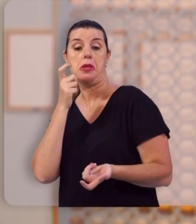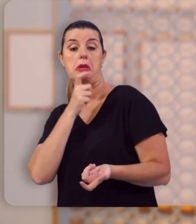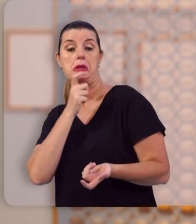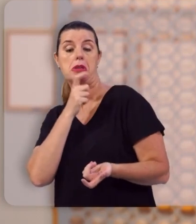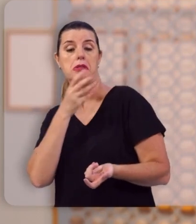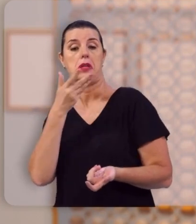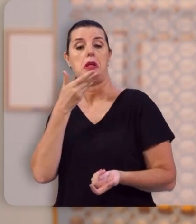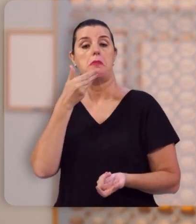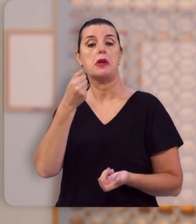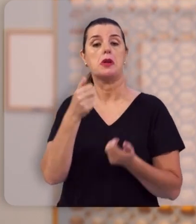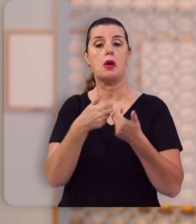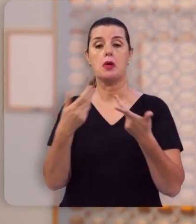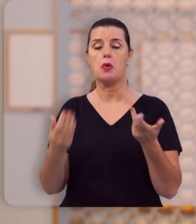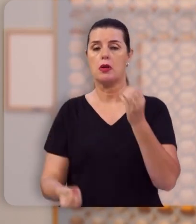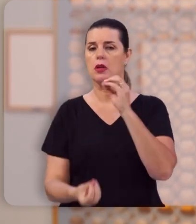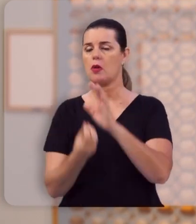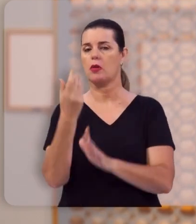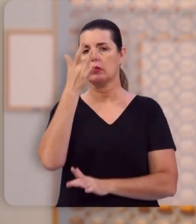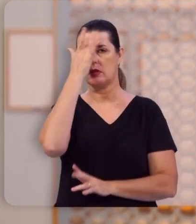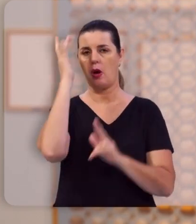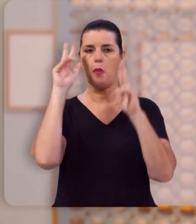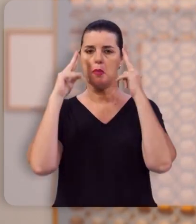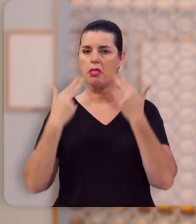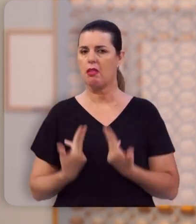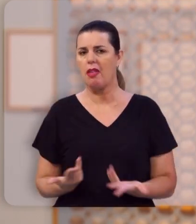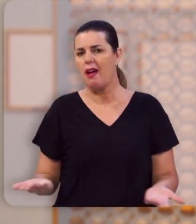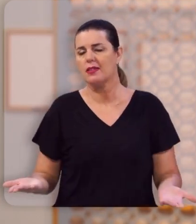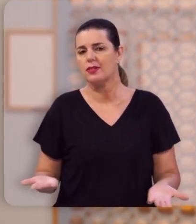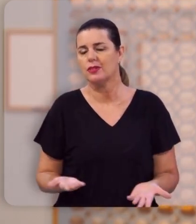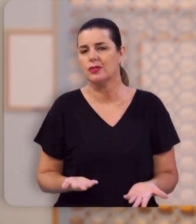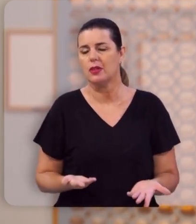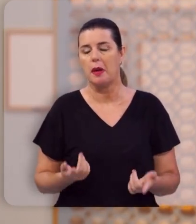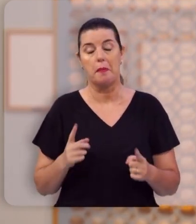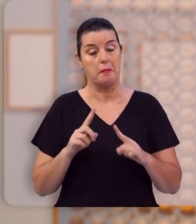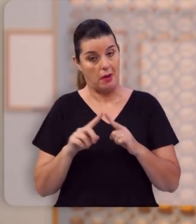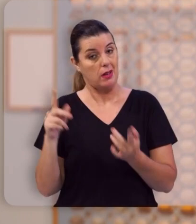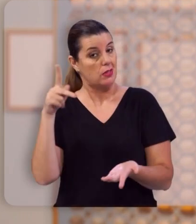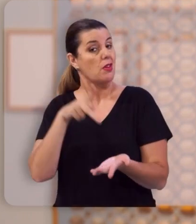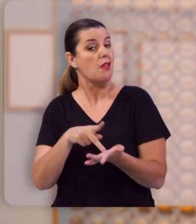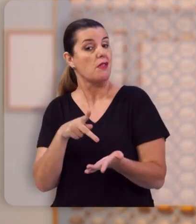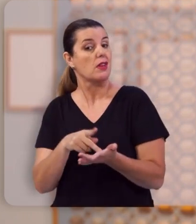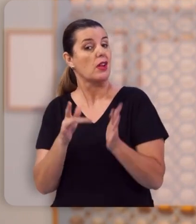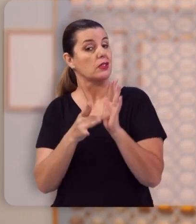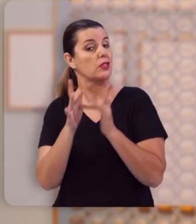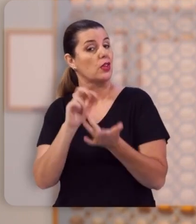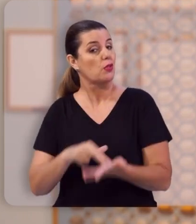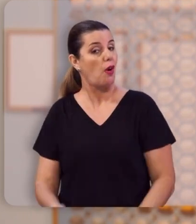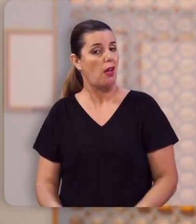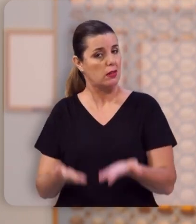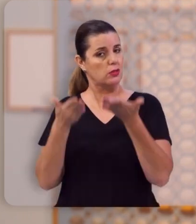foi a melhor coisa que aconteceu à humanidade. Mas, de fato, Cristo ressuscitou.